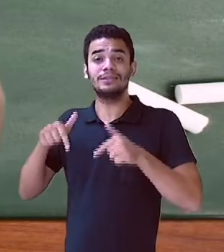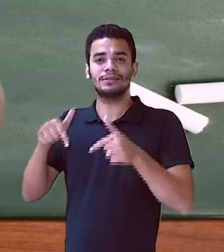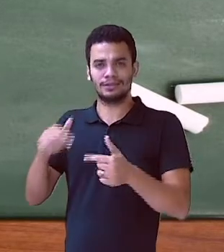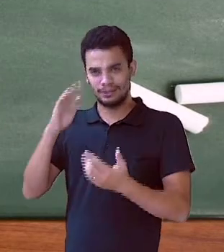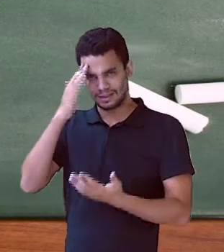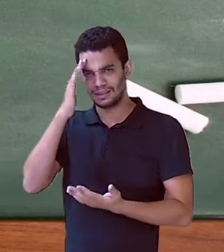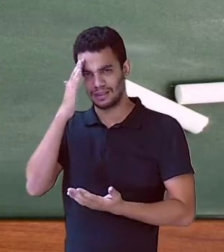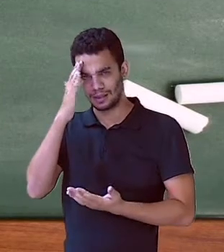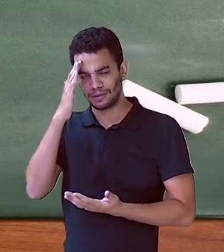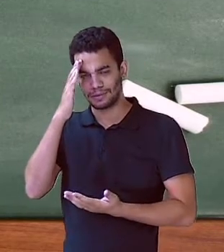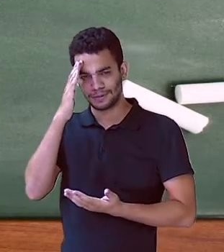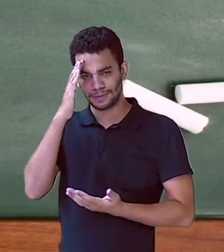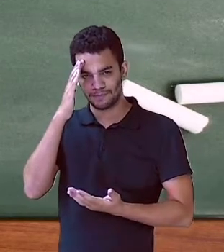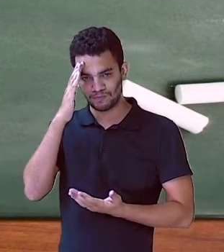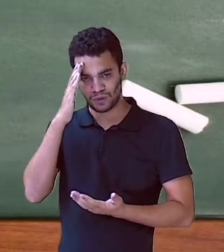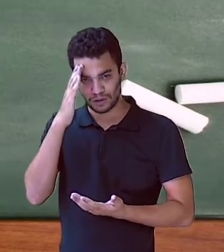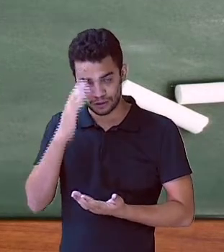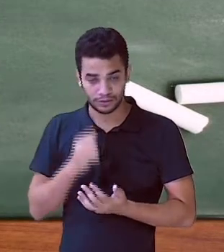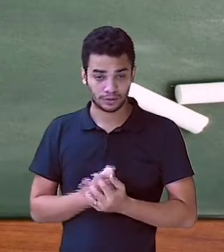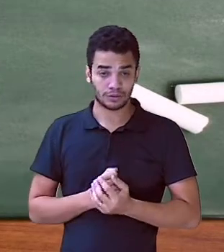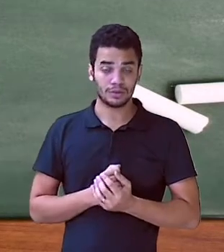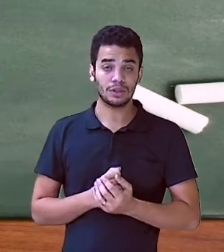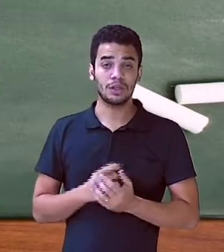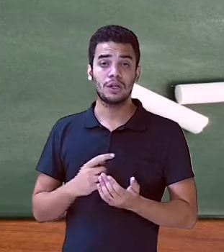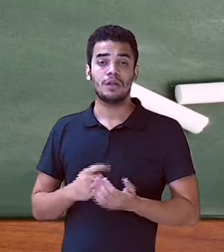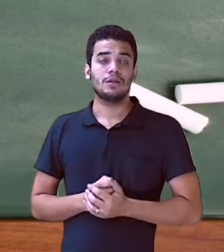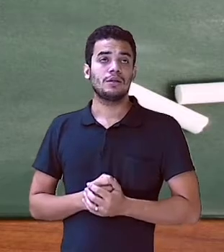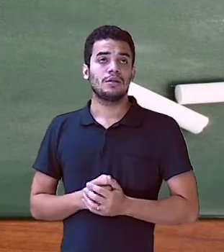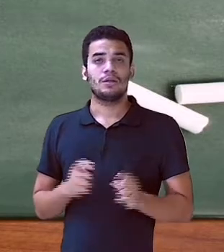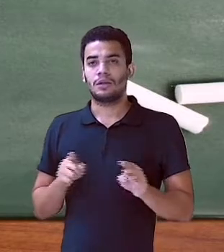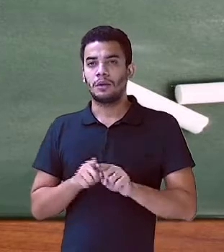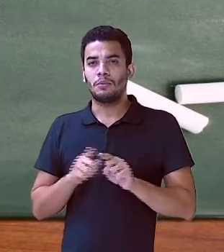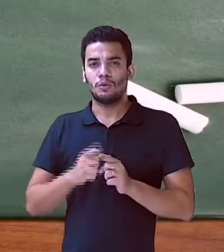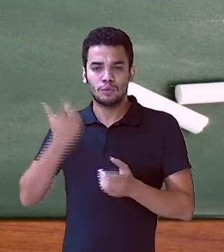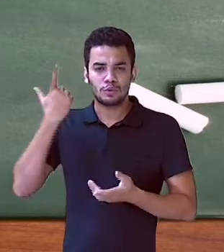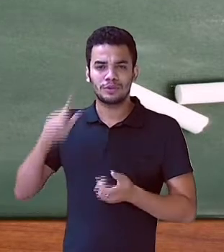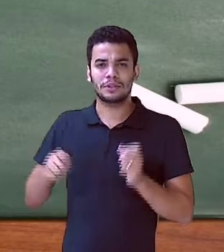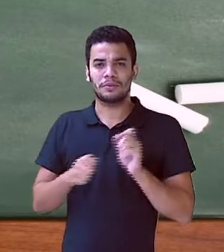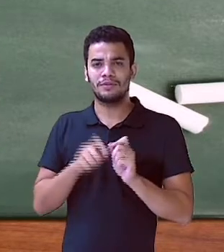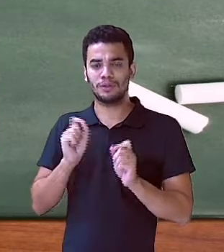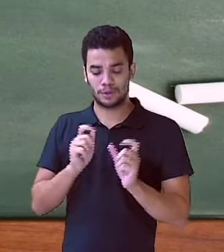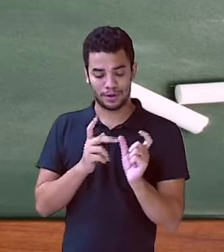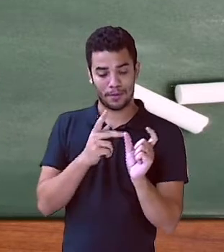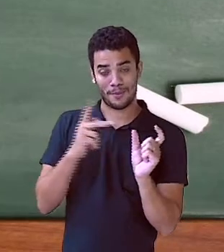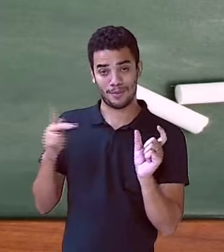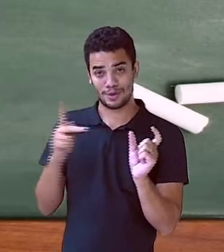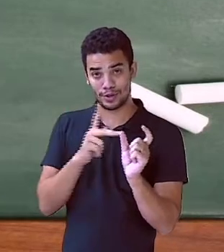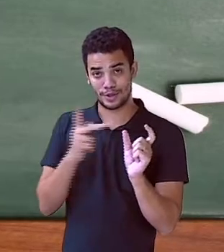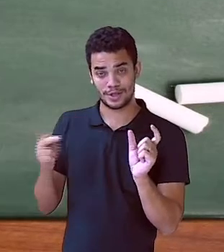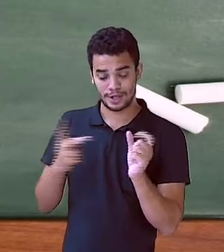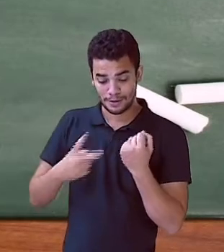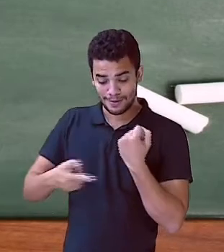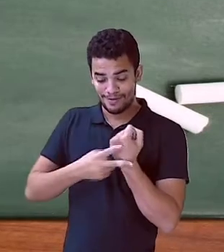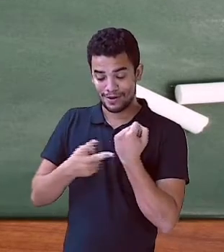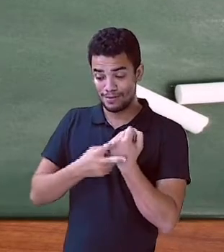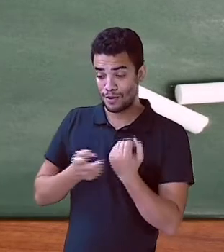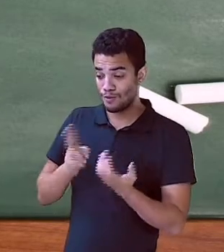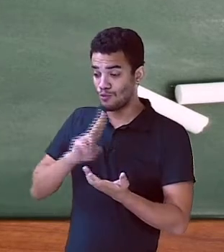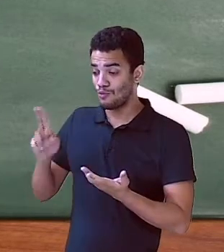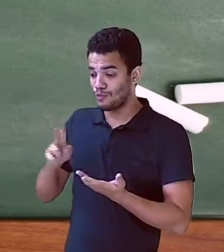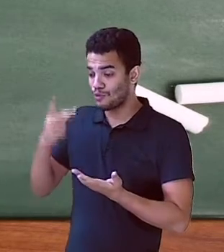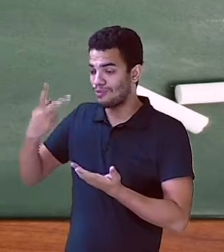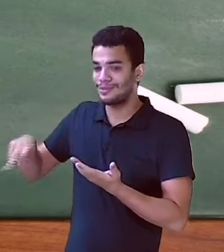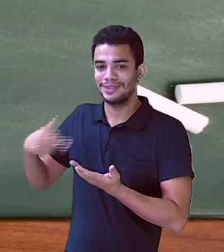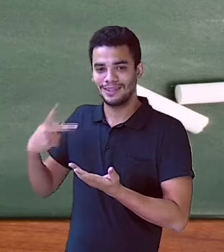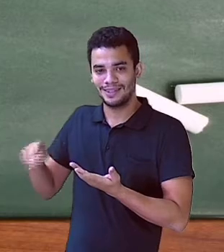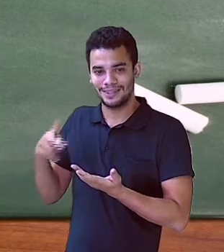eles expressam a ação em si. E aí, nós classificamos como predicado verbal. É interessante